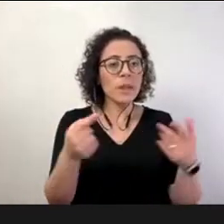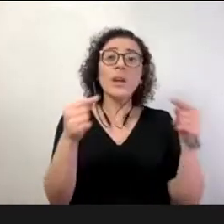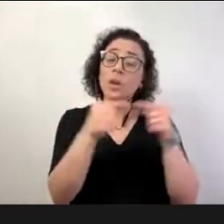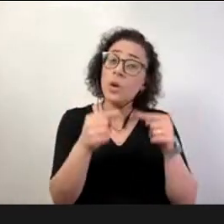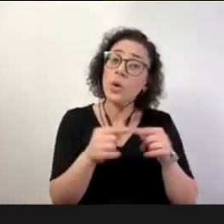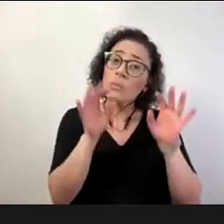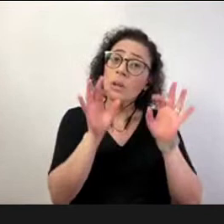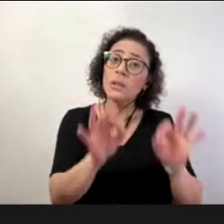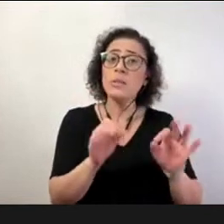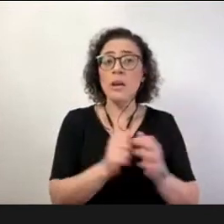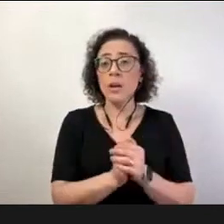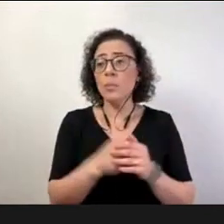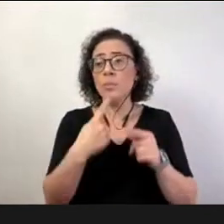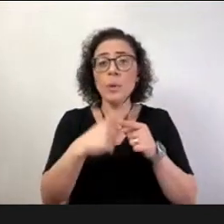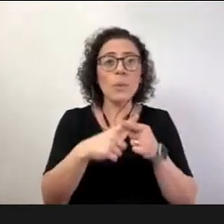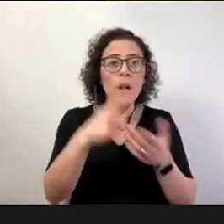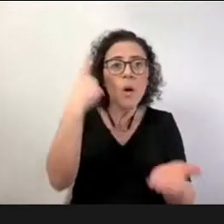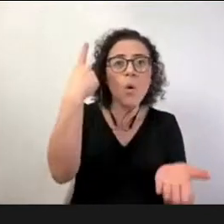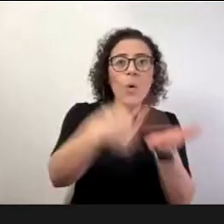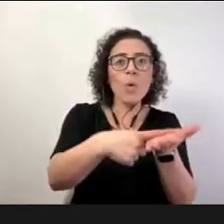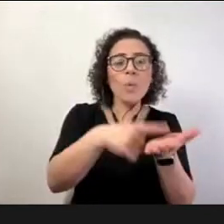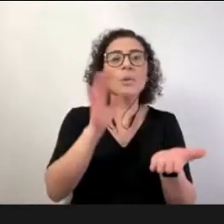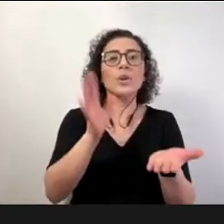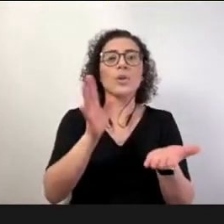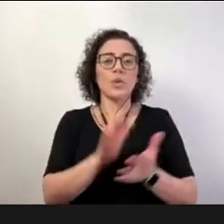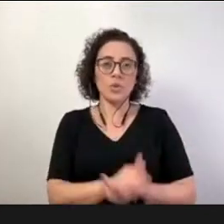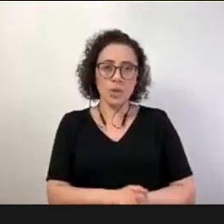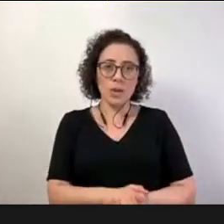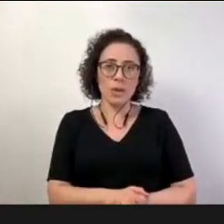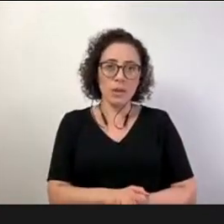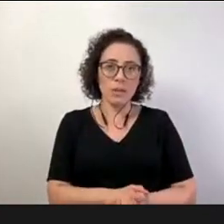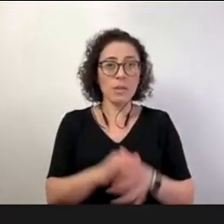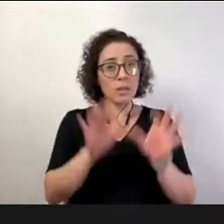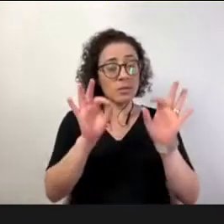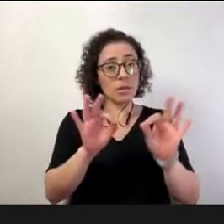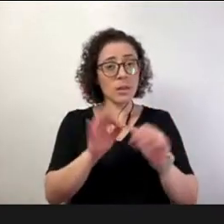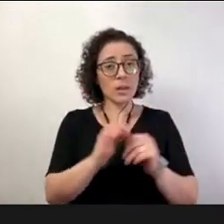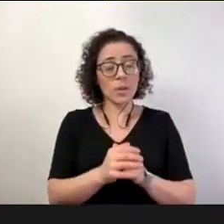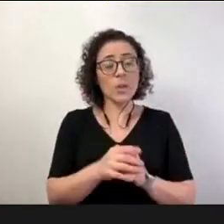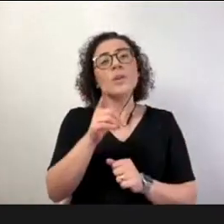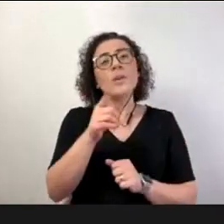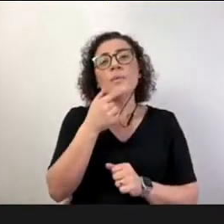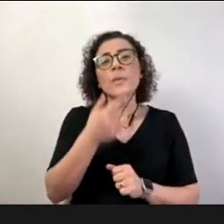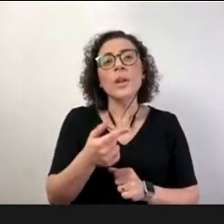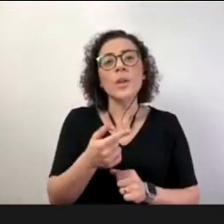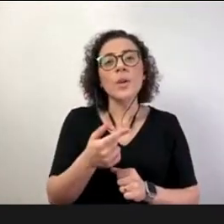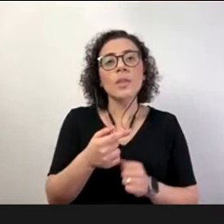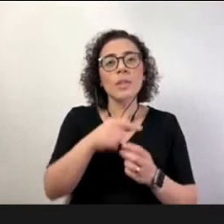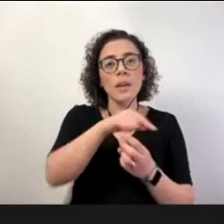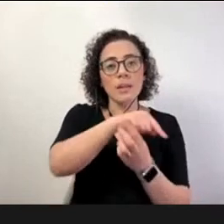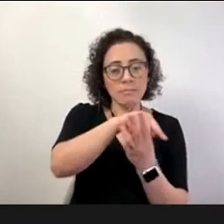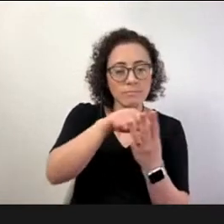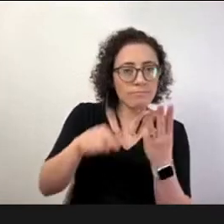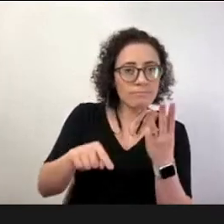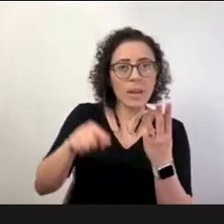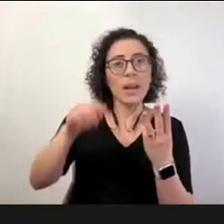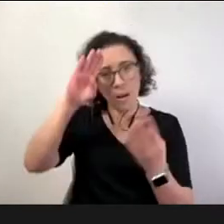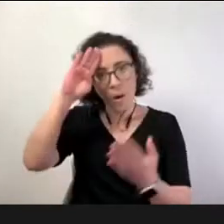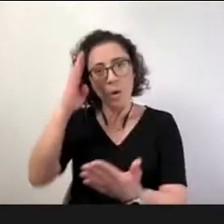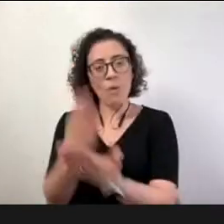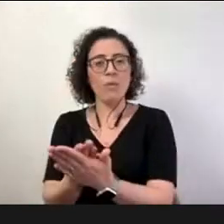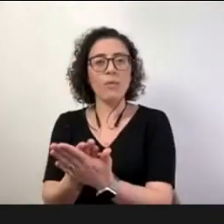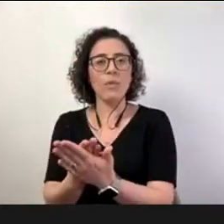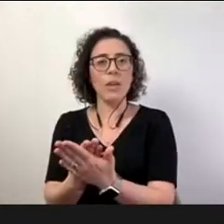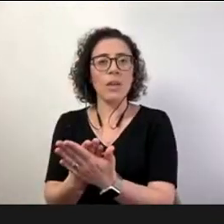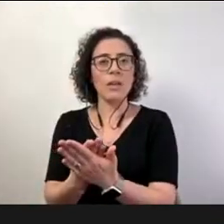combinado na junção do que a gente você trouxe aí dessa tríade de confiança que cabe não somente num